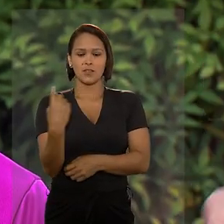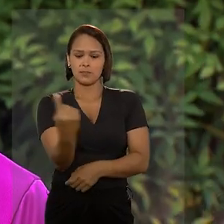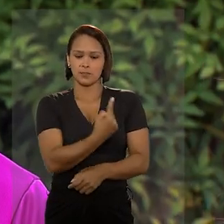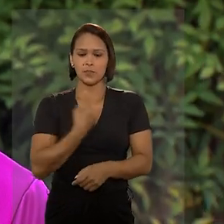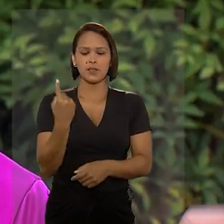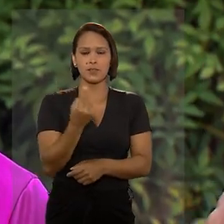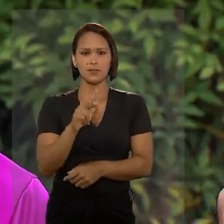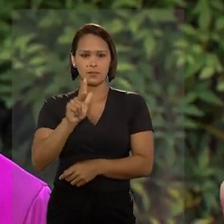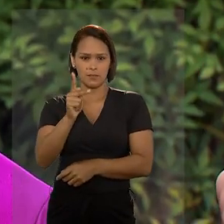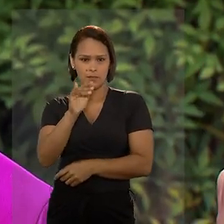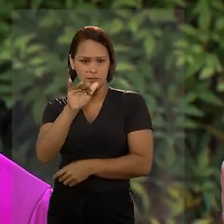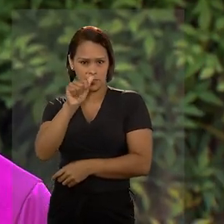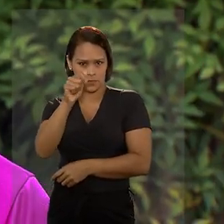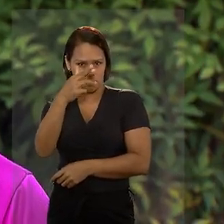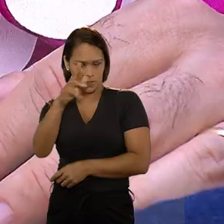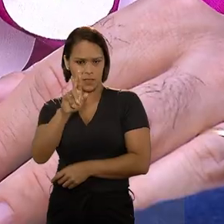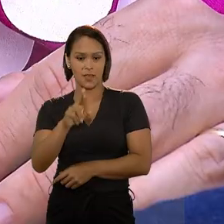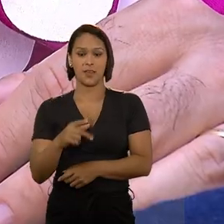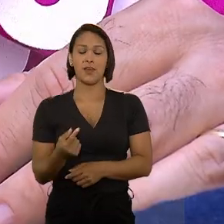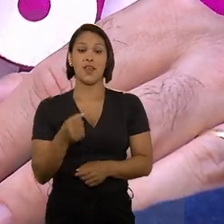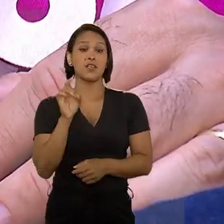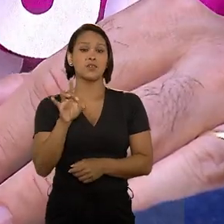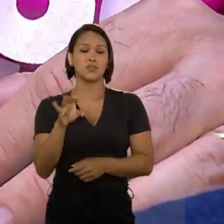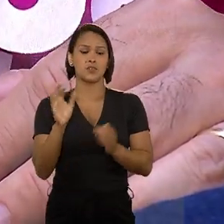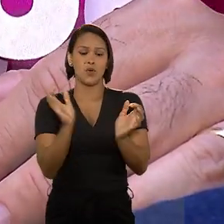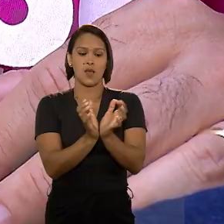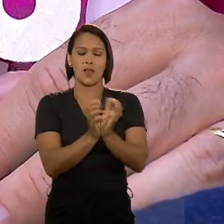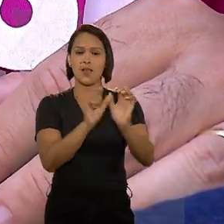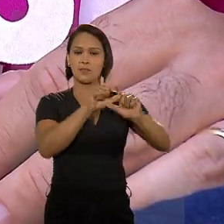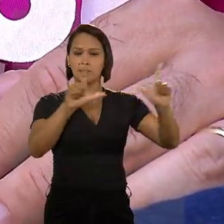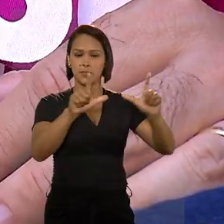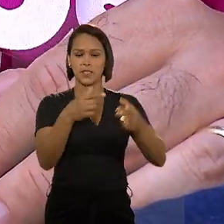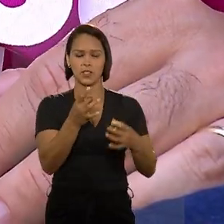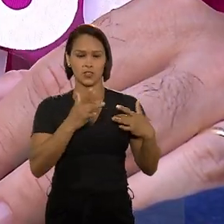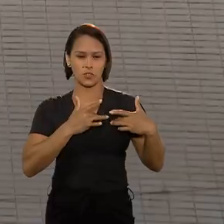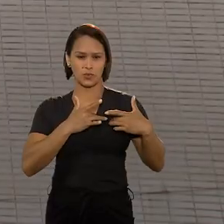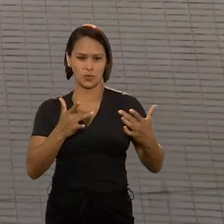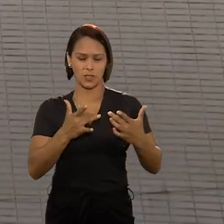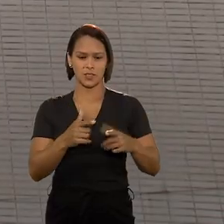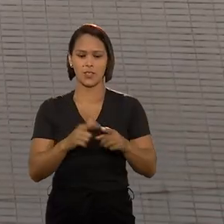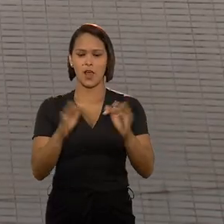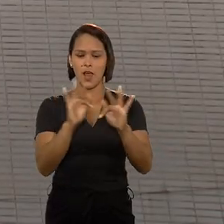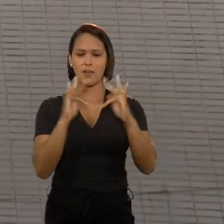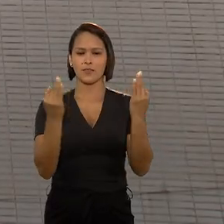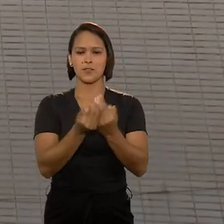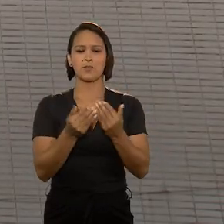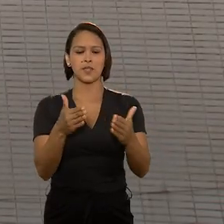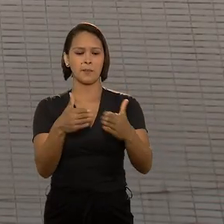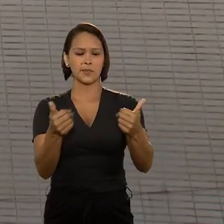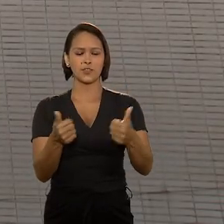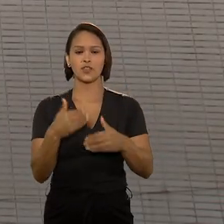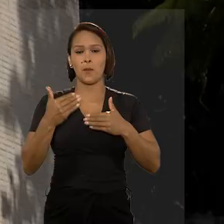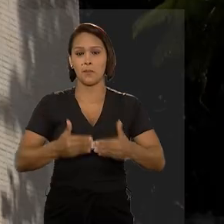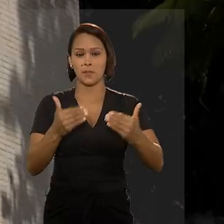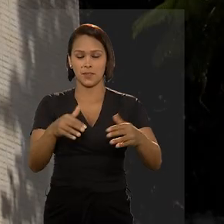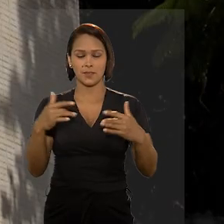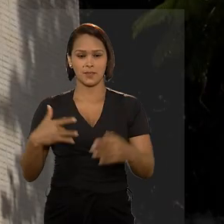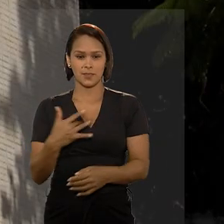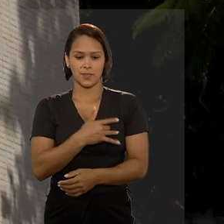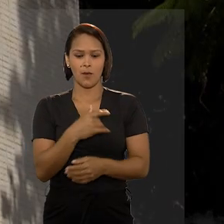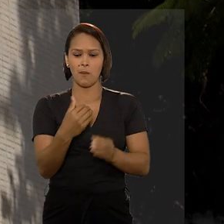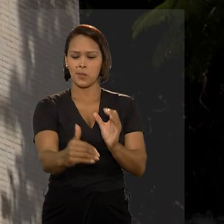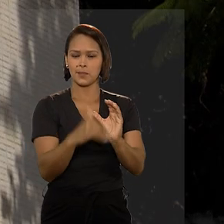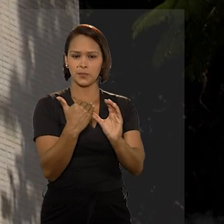para a gente e deu voz para a Chiara. Além de organizar as campanhas de doação, a família pediu ao Ministério da Saúde o